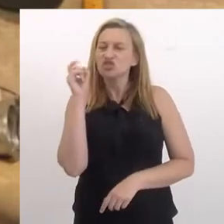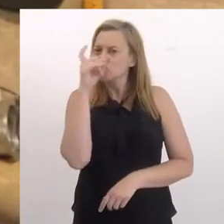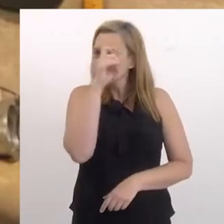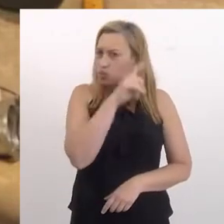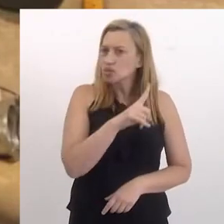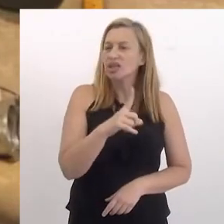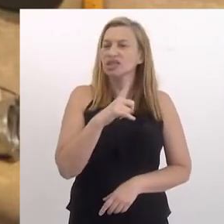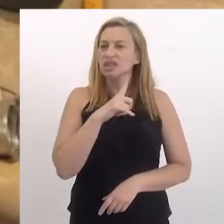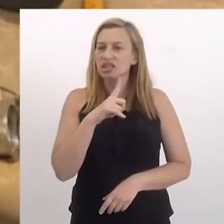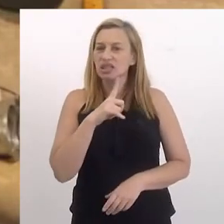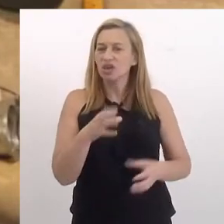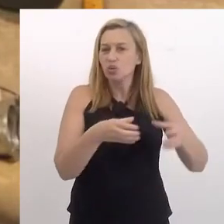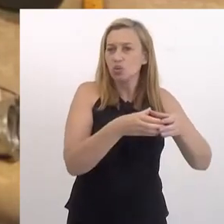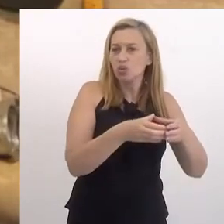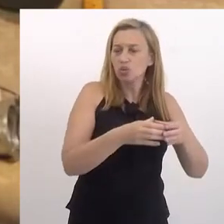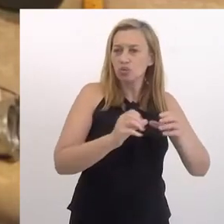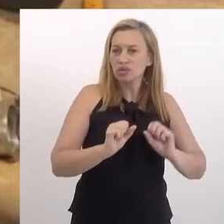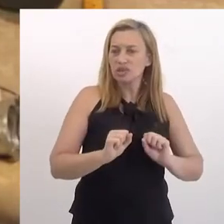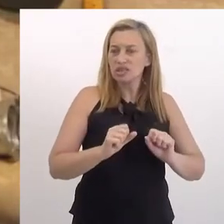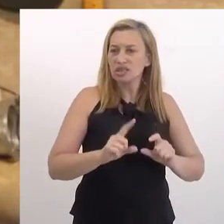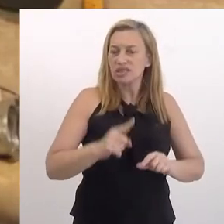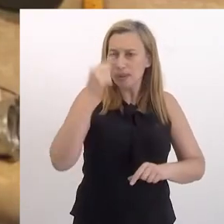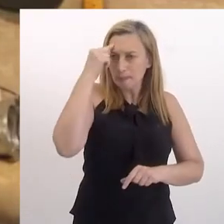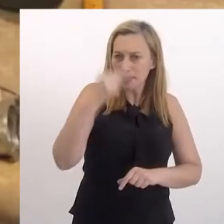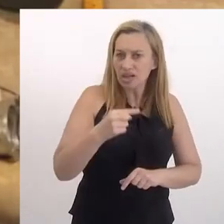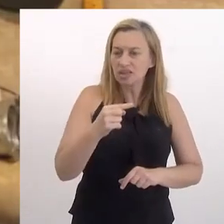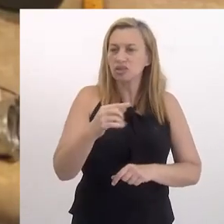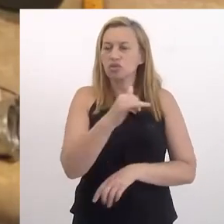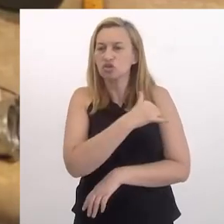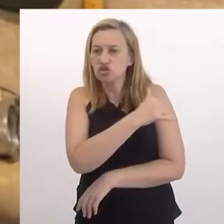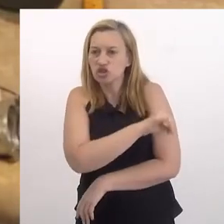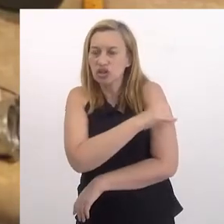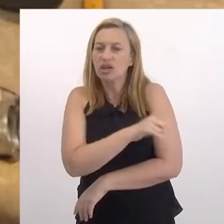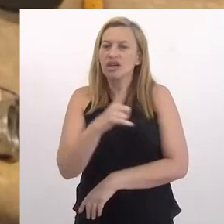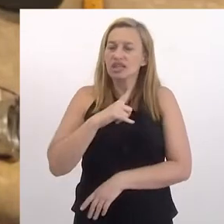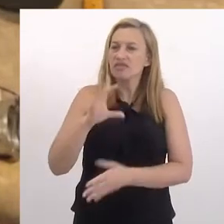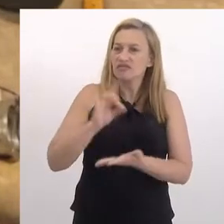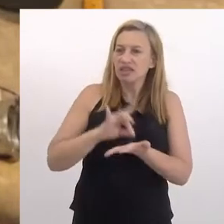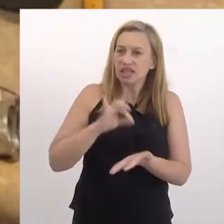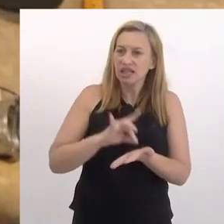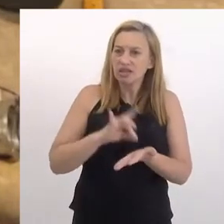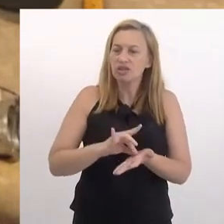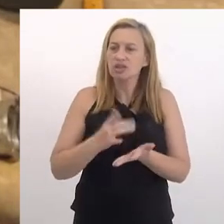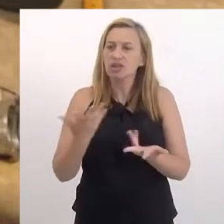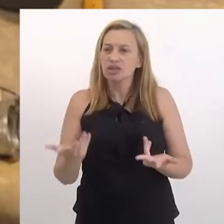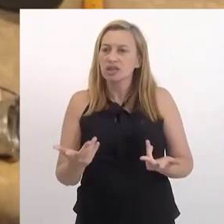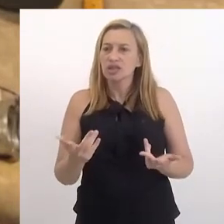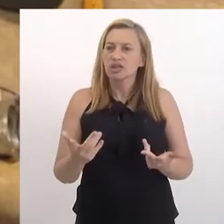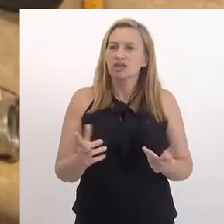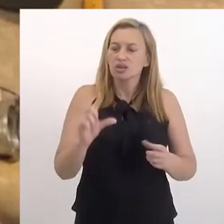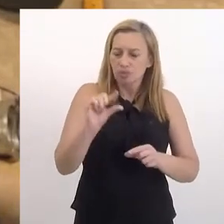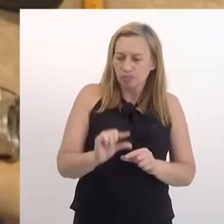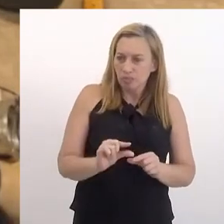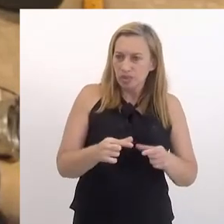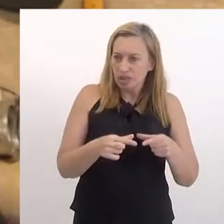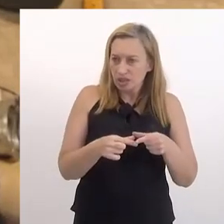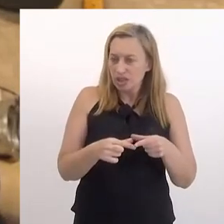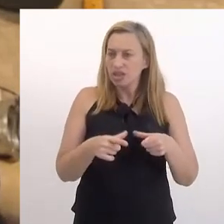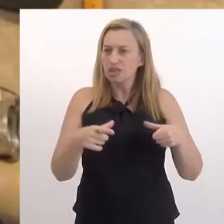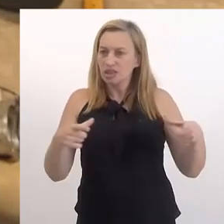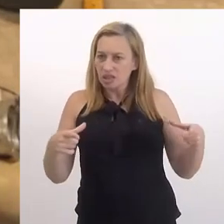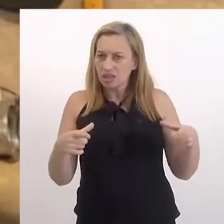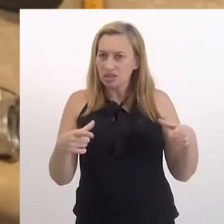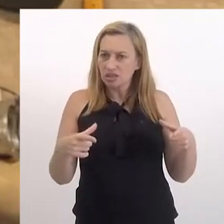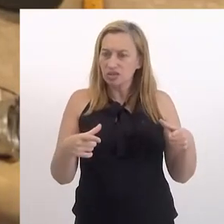a dificuldade que as classes dominantes brasileiras têm realmente numa questão a médio, pequeno,